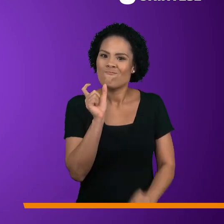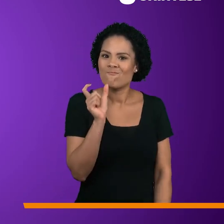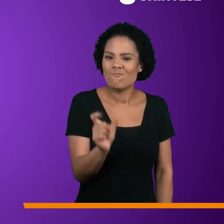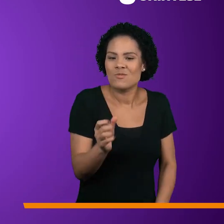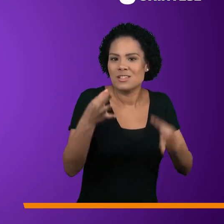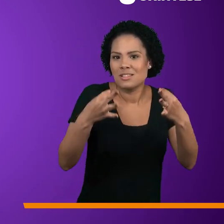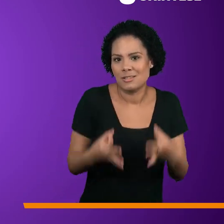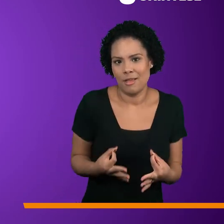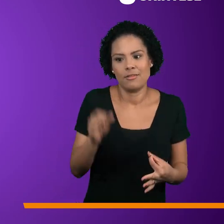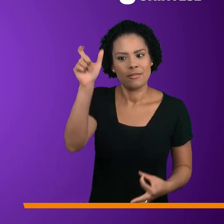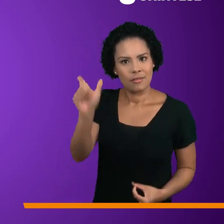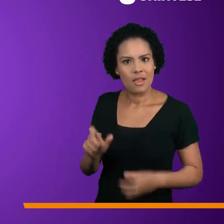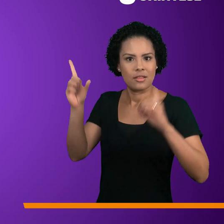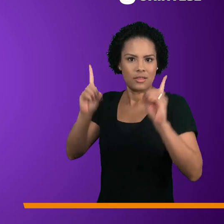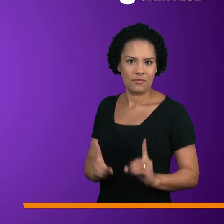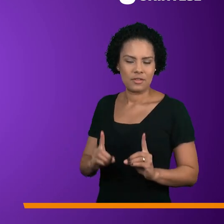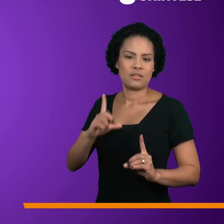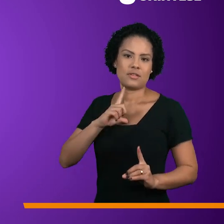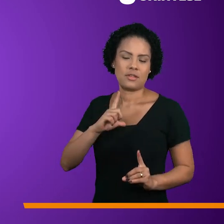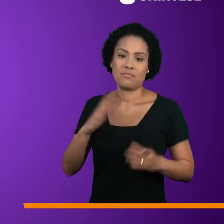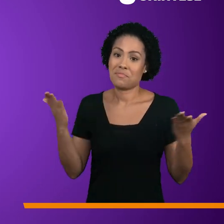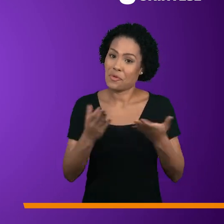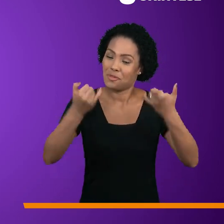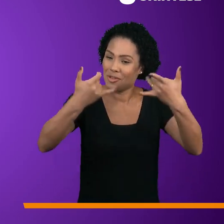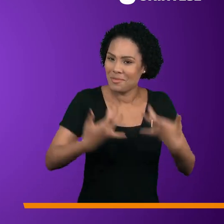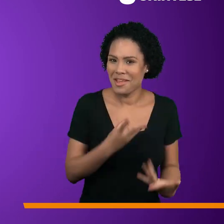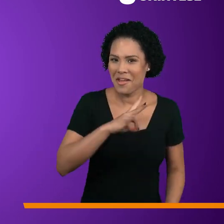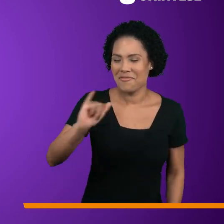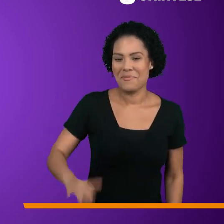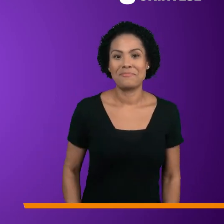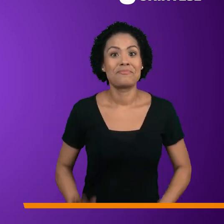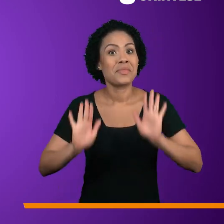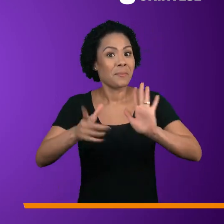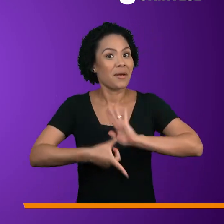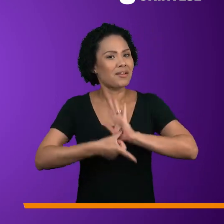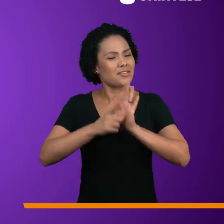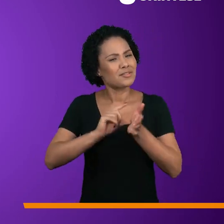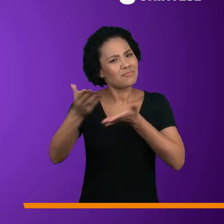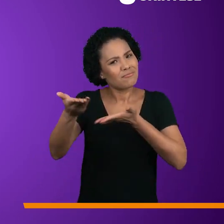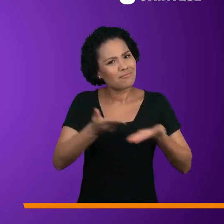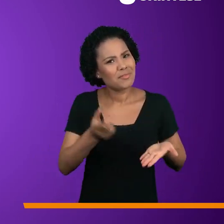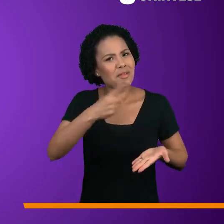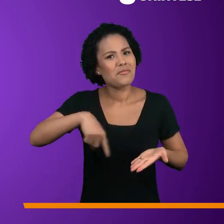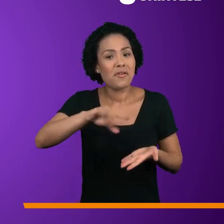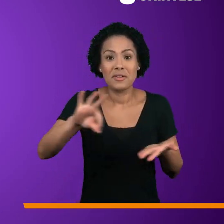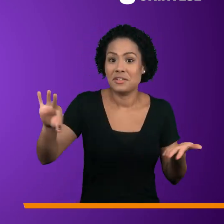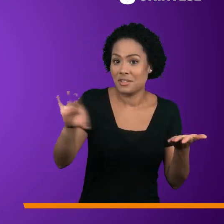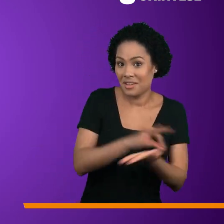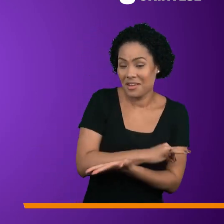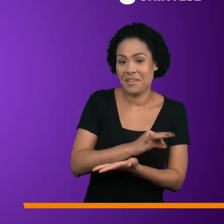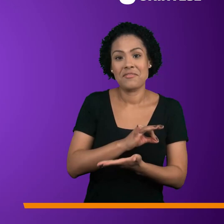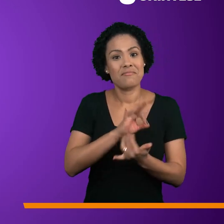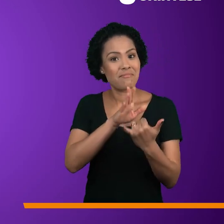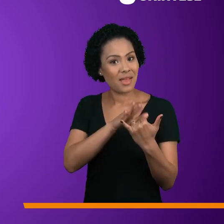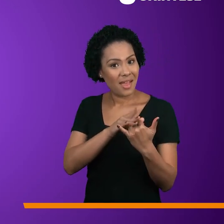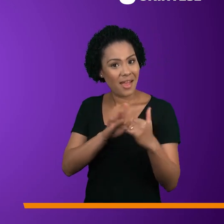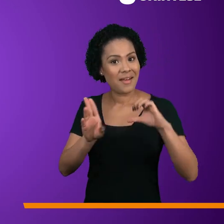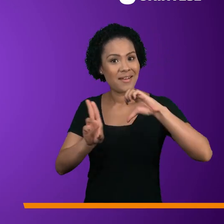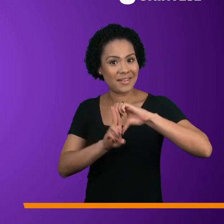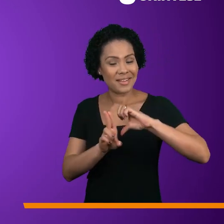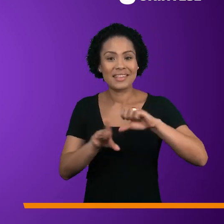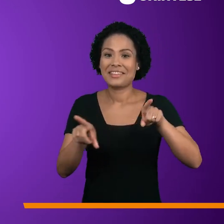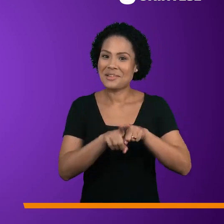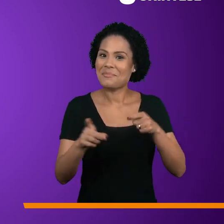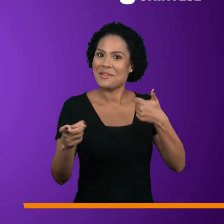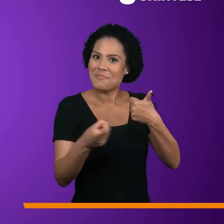referir a quem tem essa condição. E é sobre isso que falaremos no vídeo de hoje. Mas antes, eu quero convidar você a se inscrever no